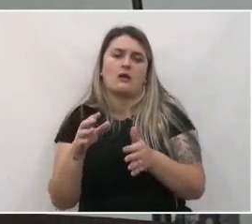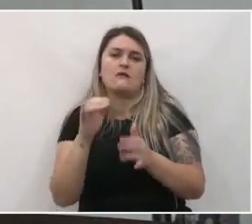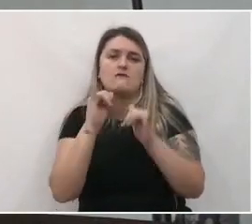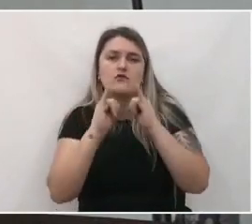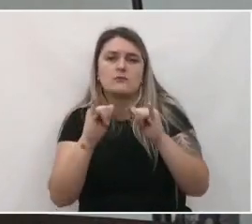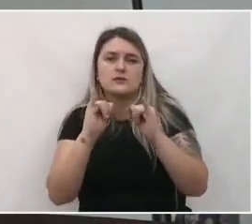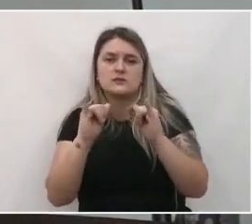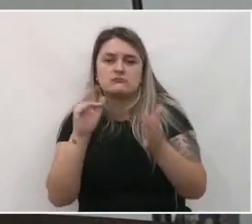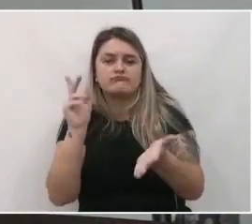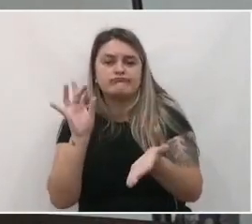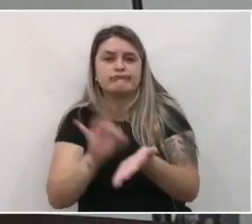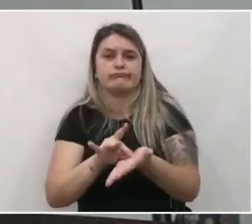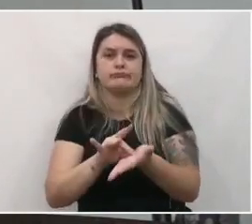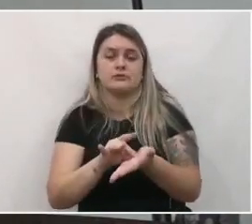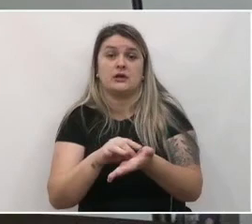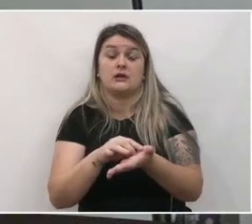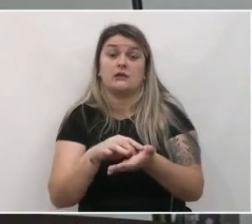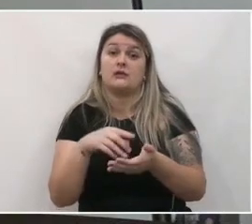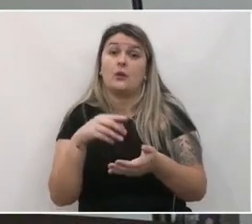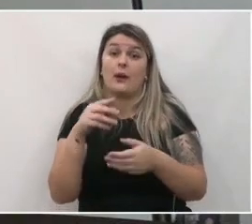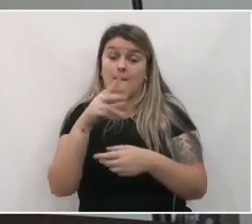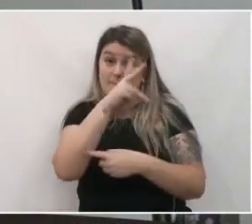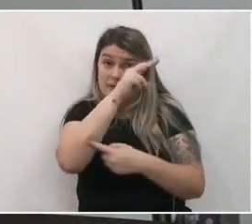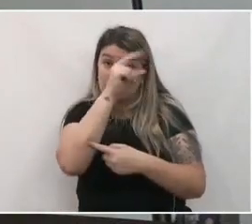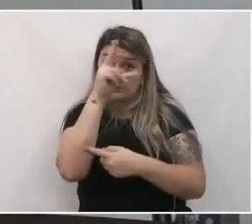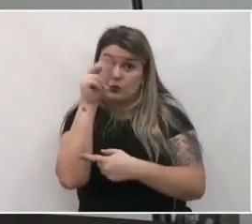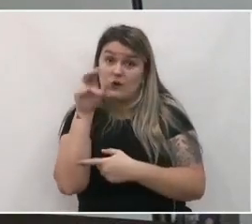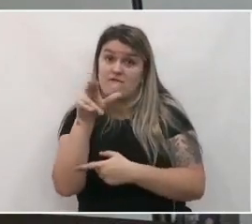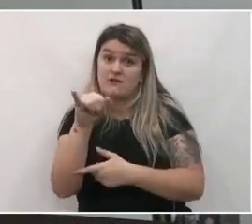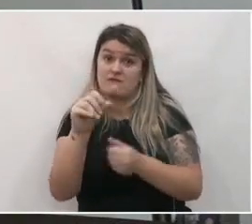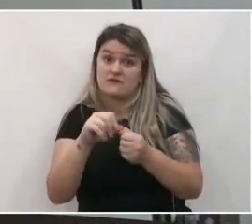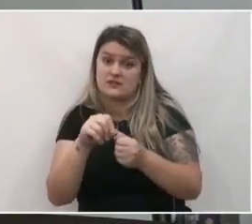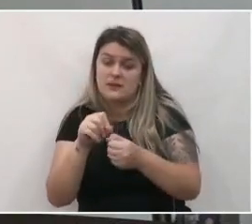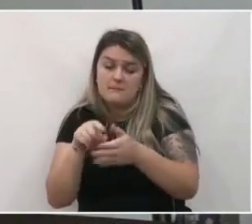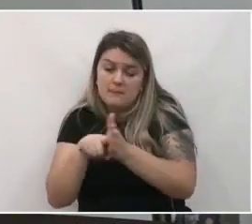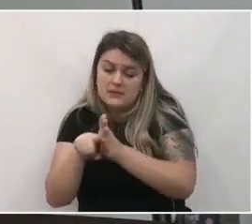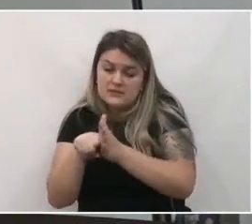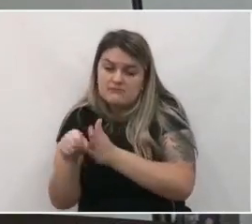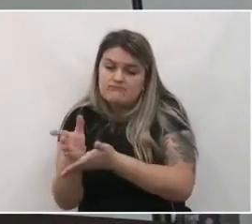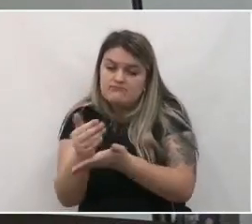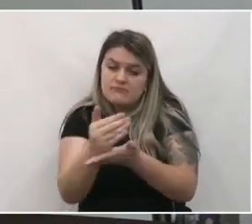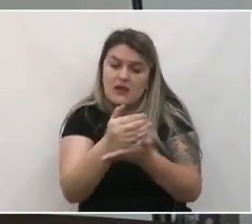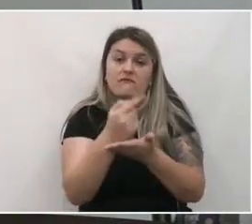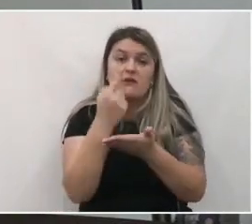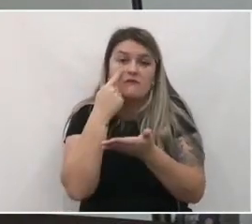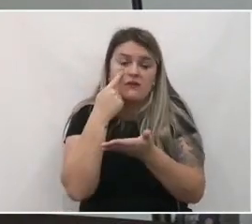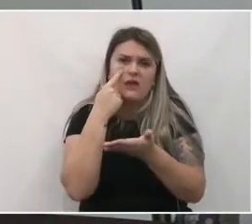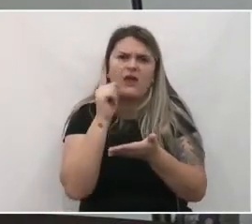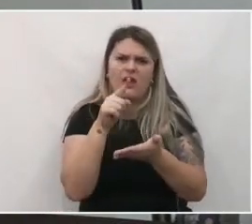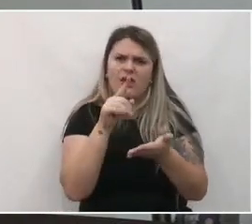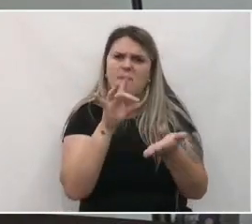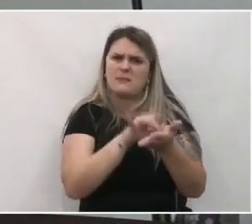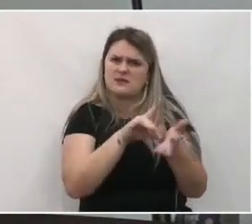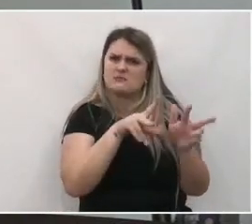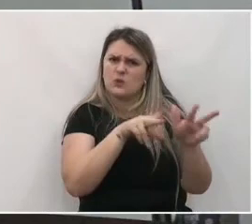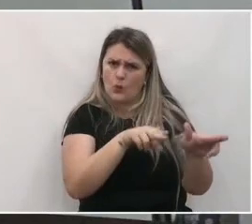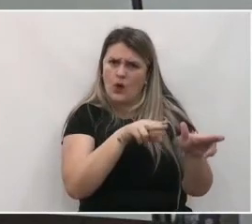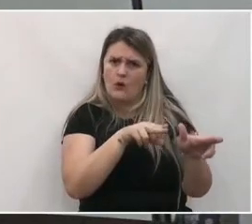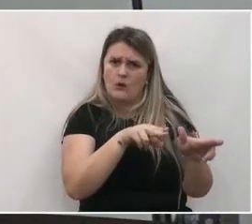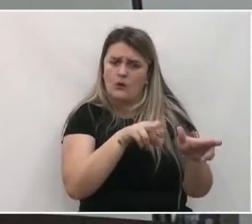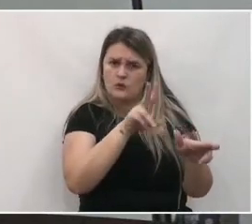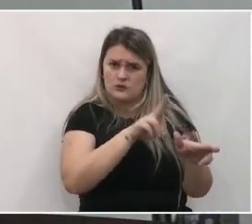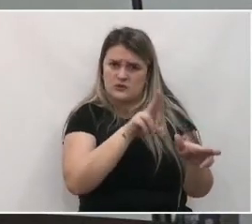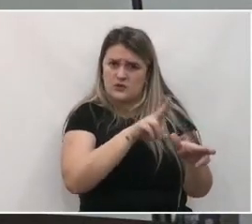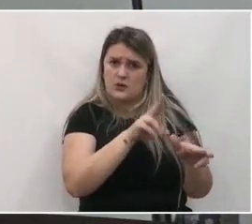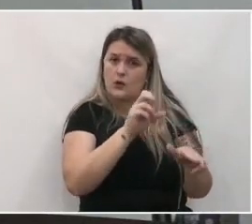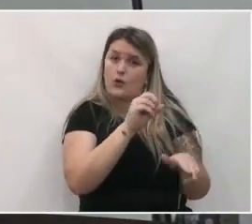vai se utilizar desse levantamento que a Prefeitura vai realizar para poder estabelecer se esse vai ser o mesmo parâmetro que a gente vai utilizar